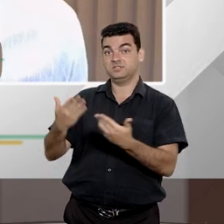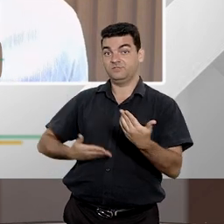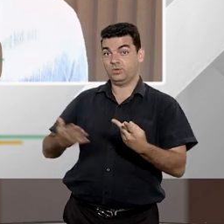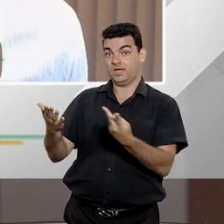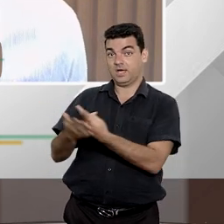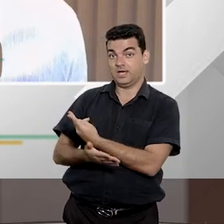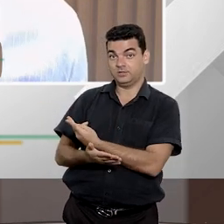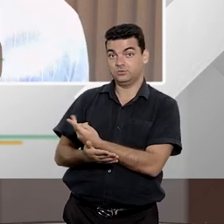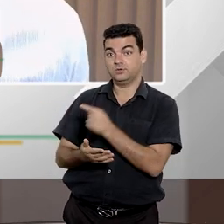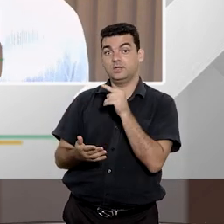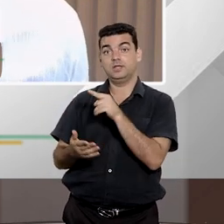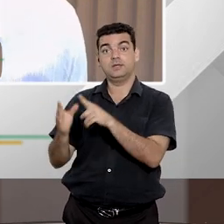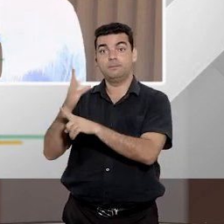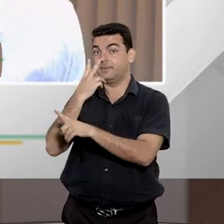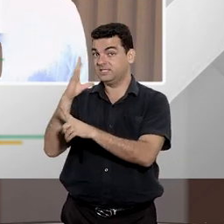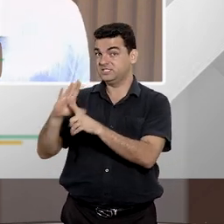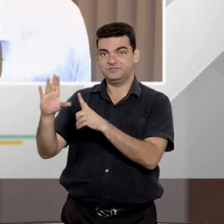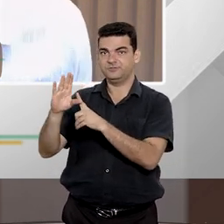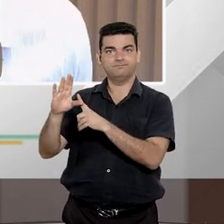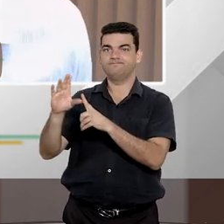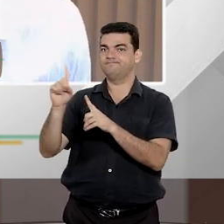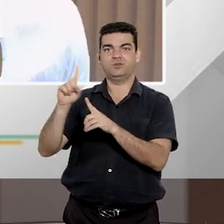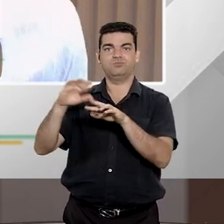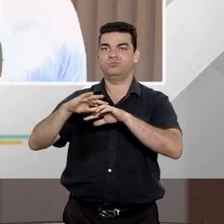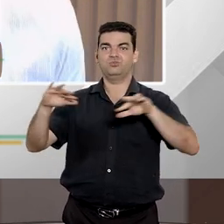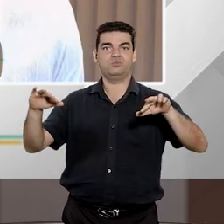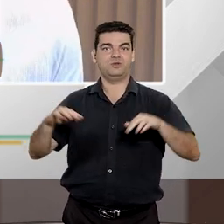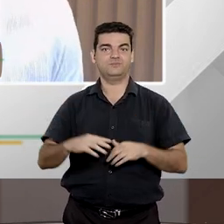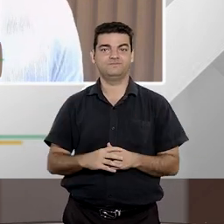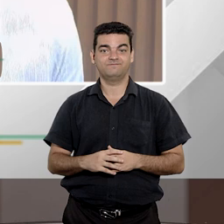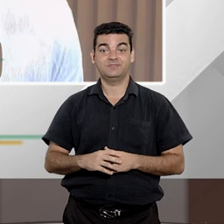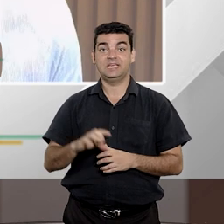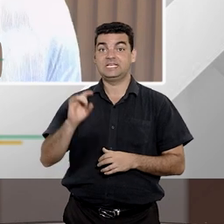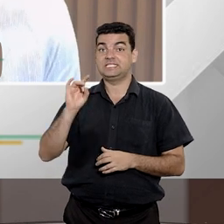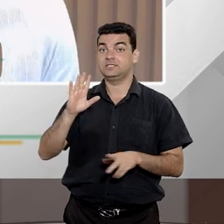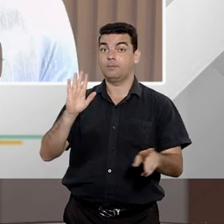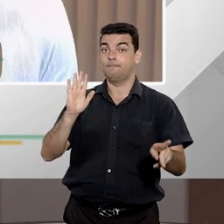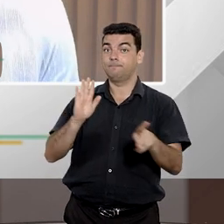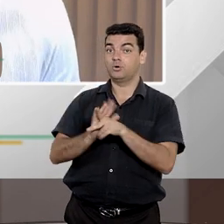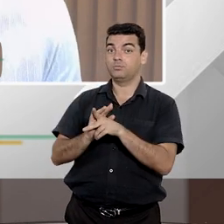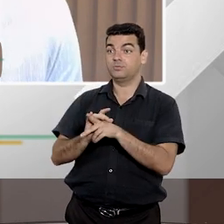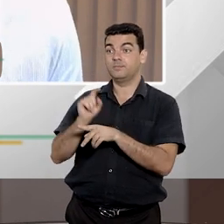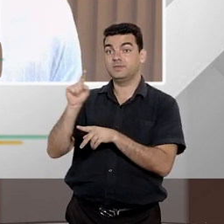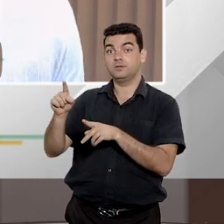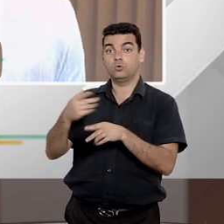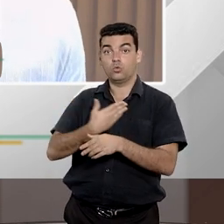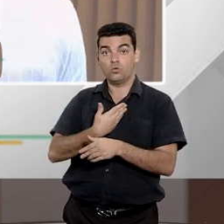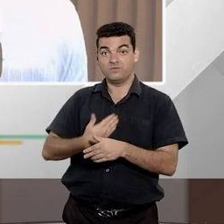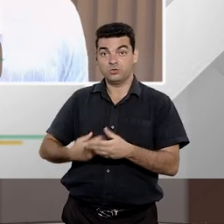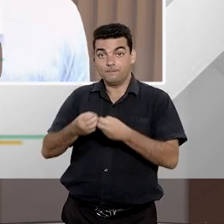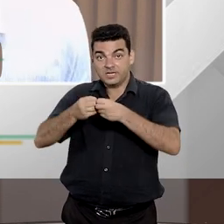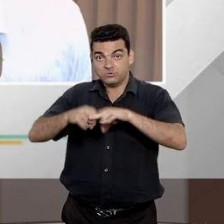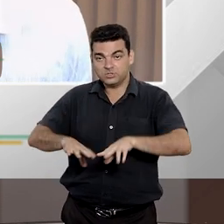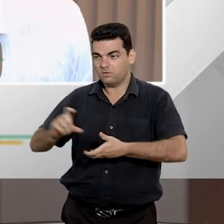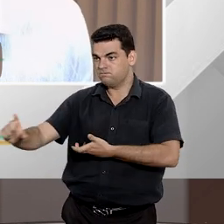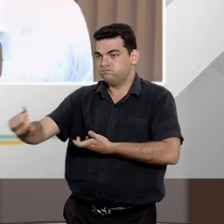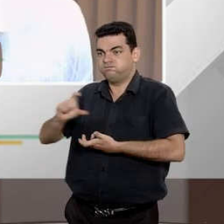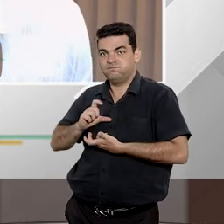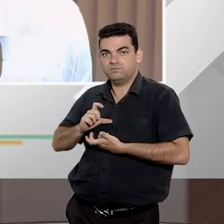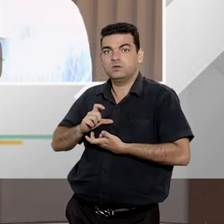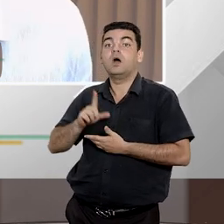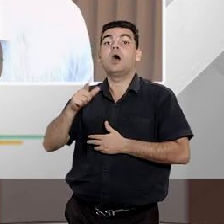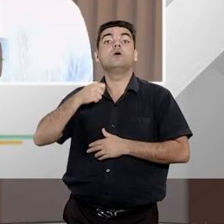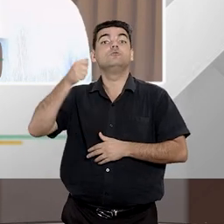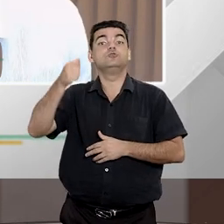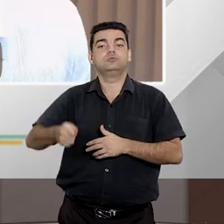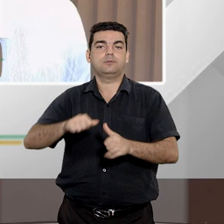possui mais natureza civil. Se a ação for exclusivamente para ressarcir o dano ao erário o juiz